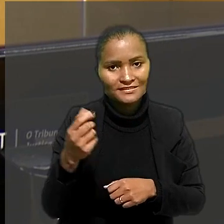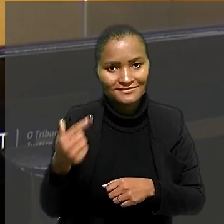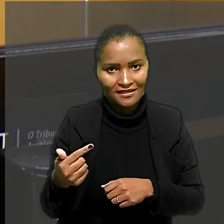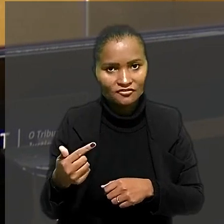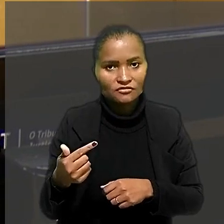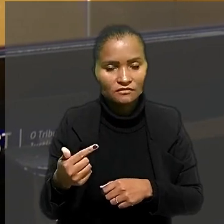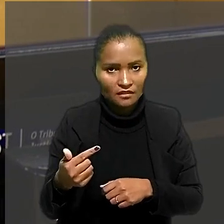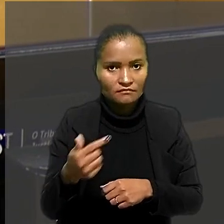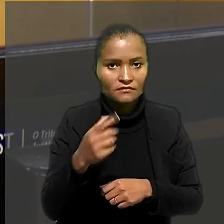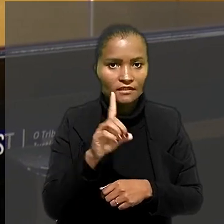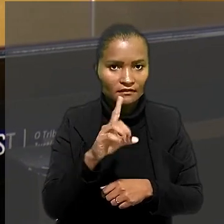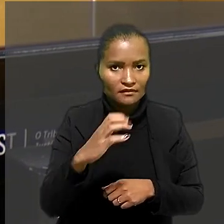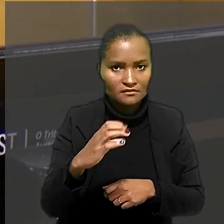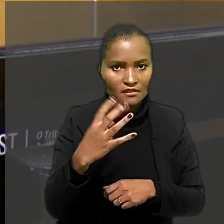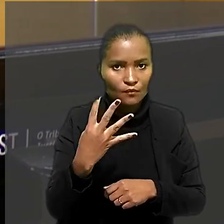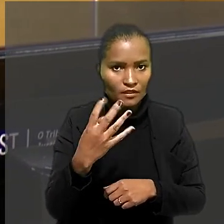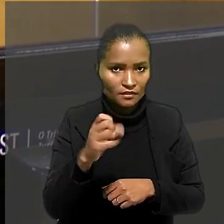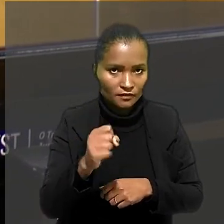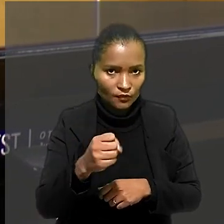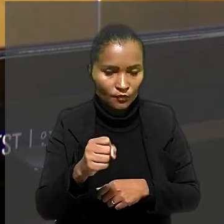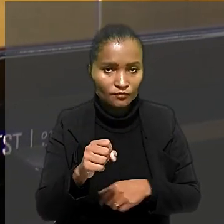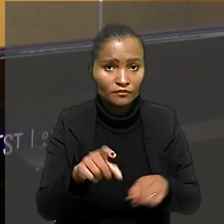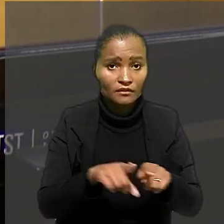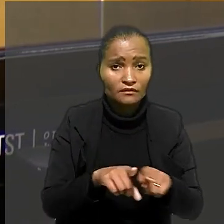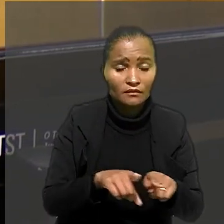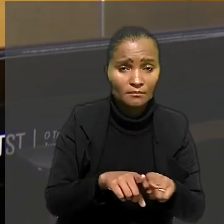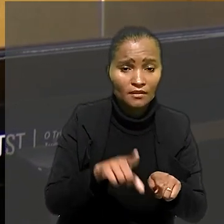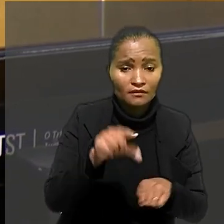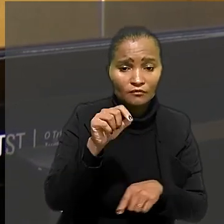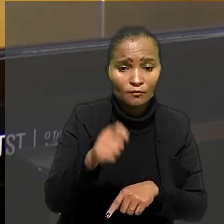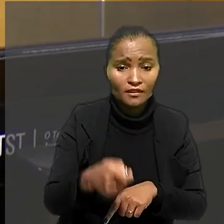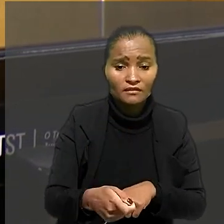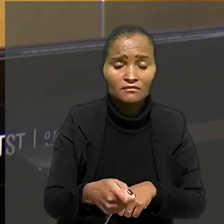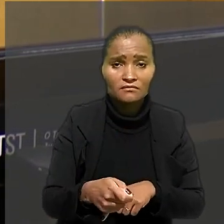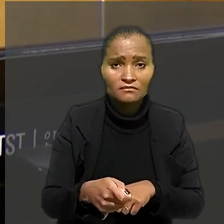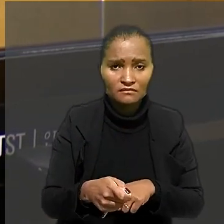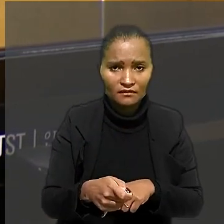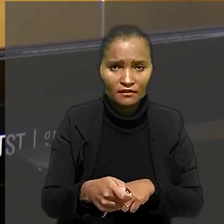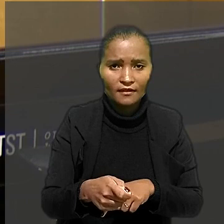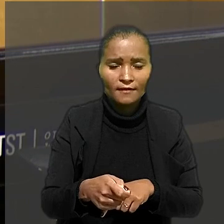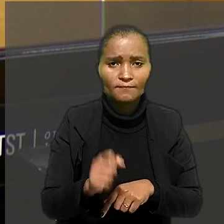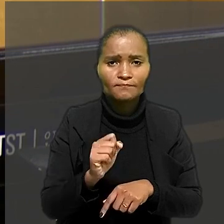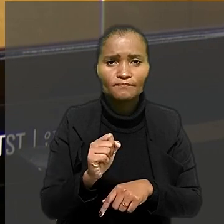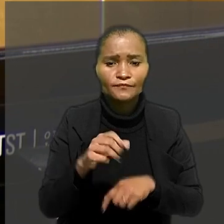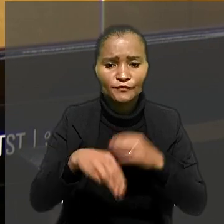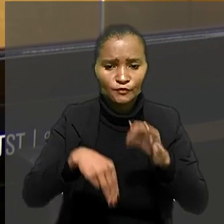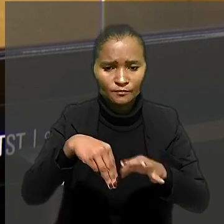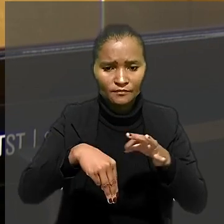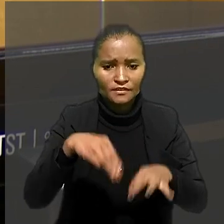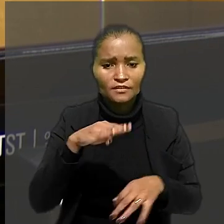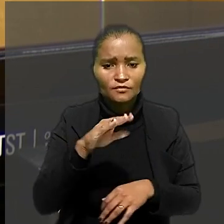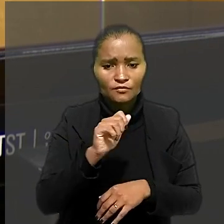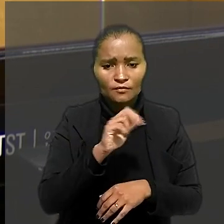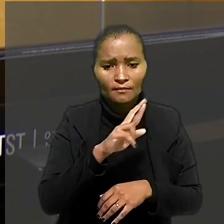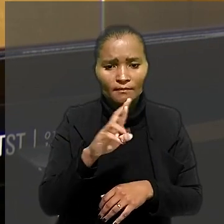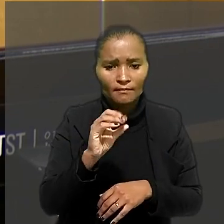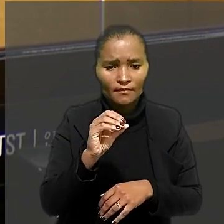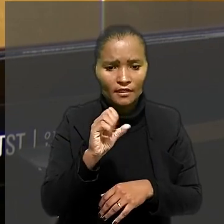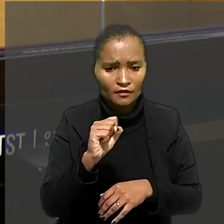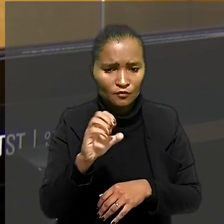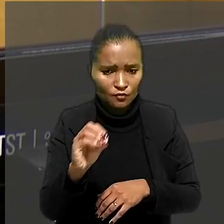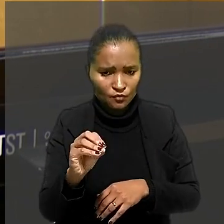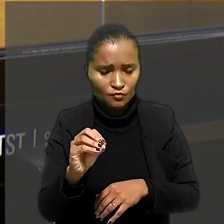48 e também de uma decisão do ministro Barroso,